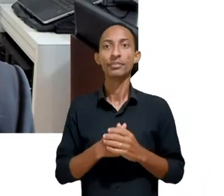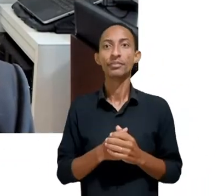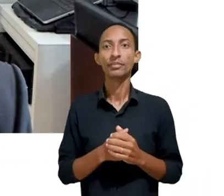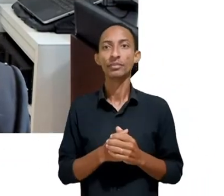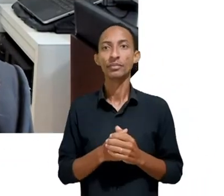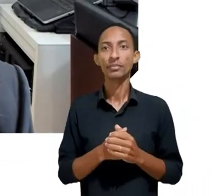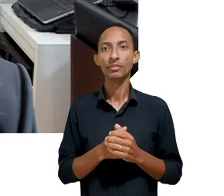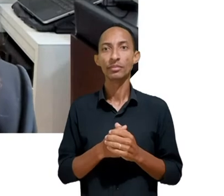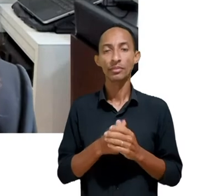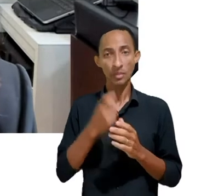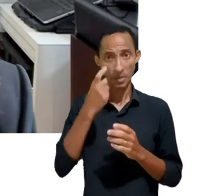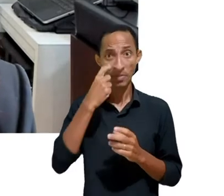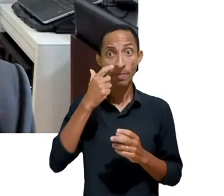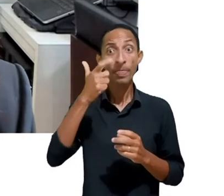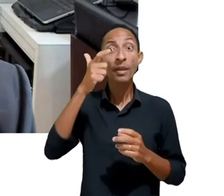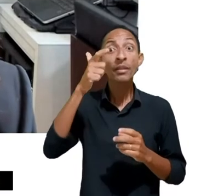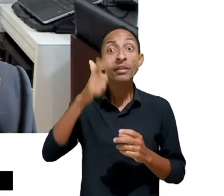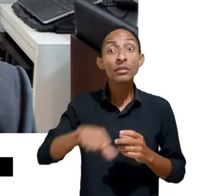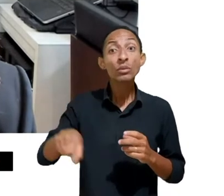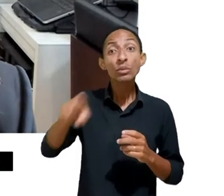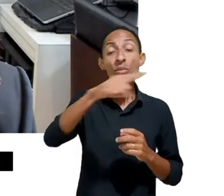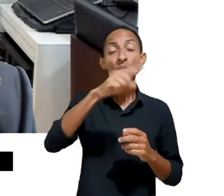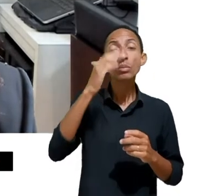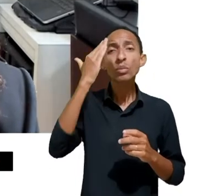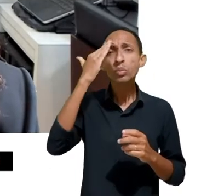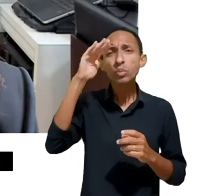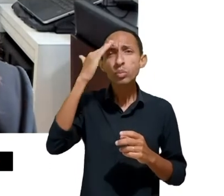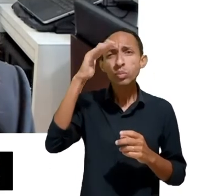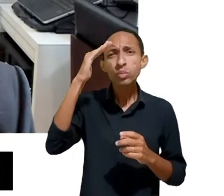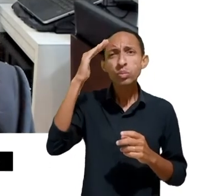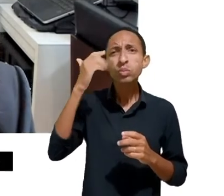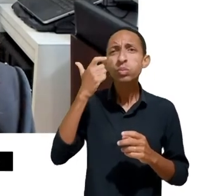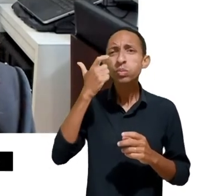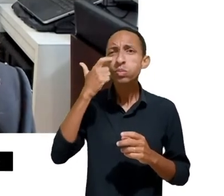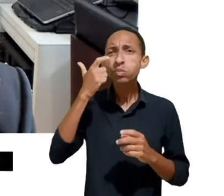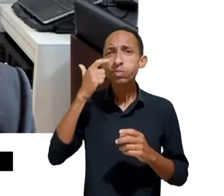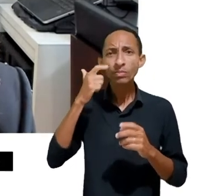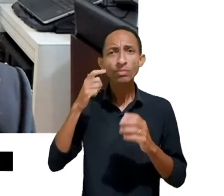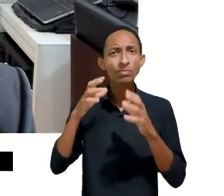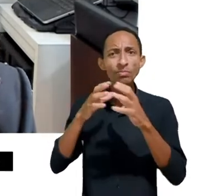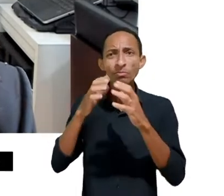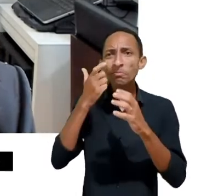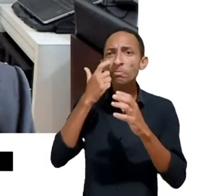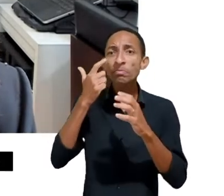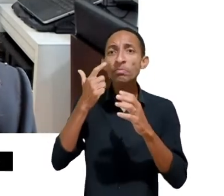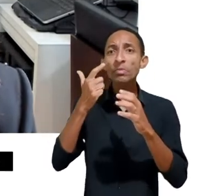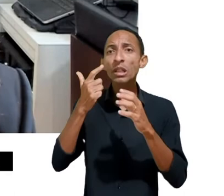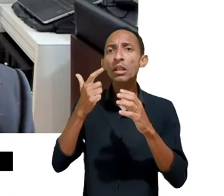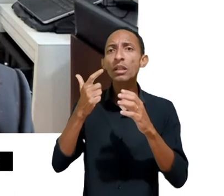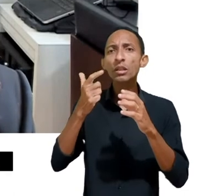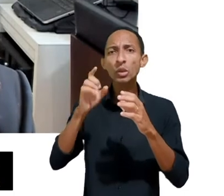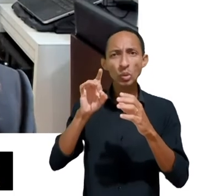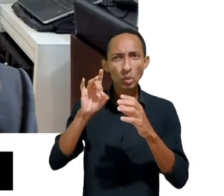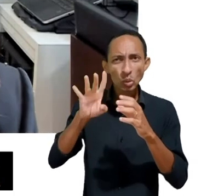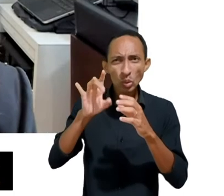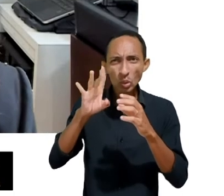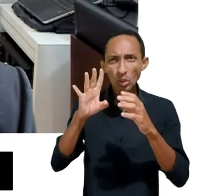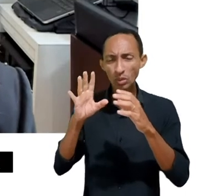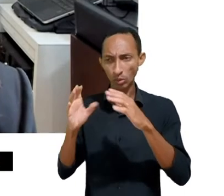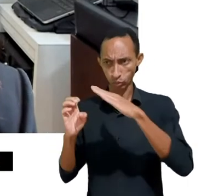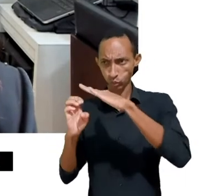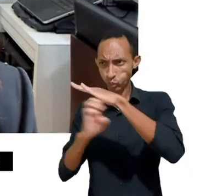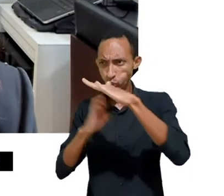tem que entender que a própria NPD, ela não é simplesmente um órgão que vai fiscalizar